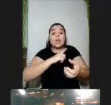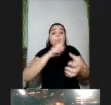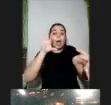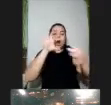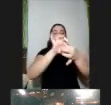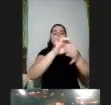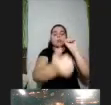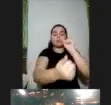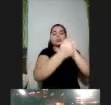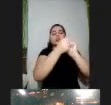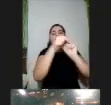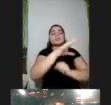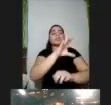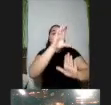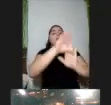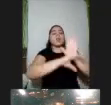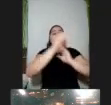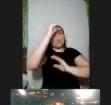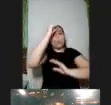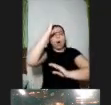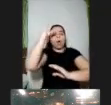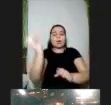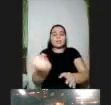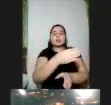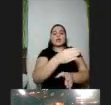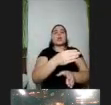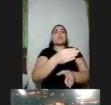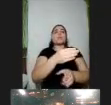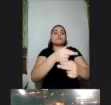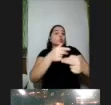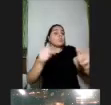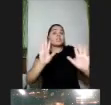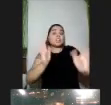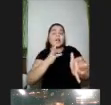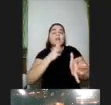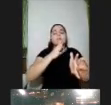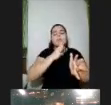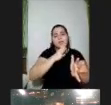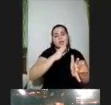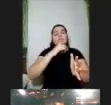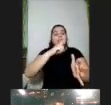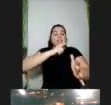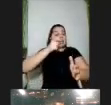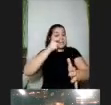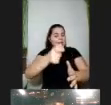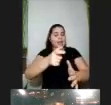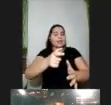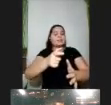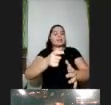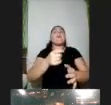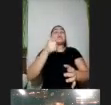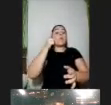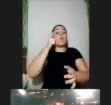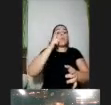assunto novo com coisas que a gente já conhece que nos interessa e que com isso vai conseguir produzir esse processo de